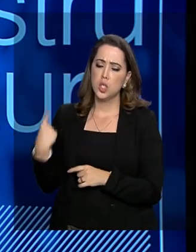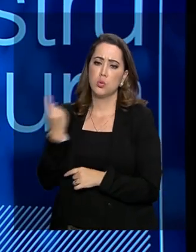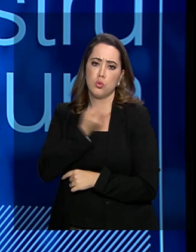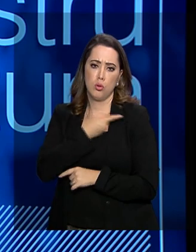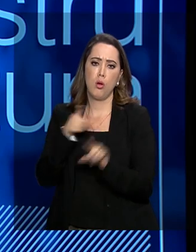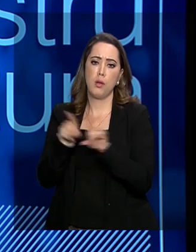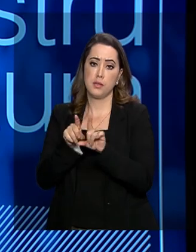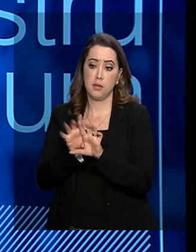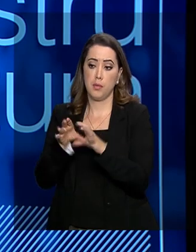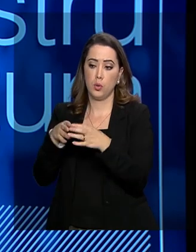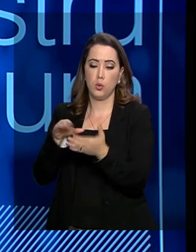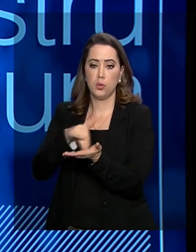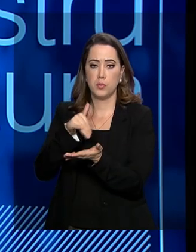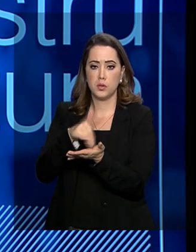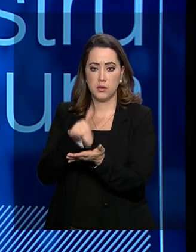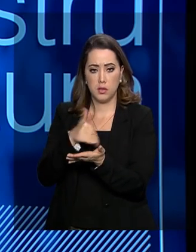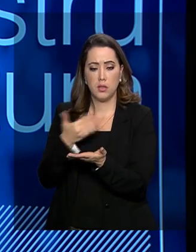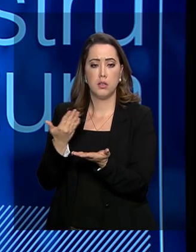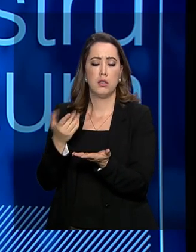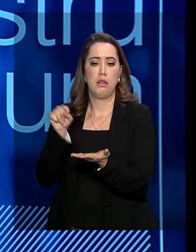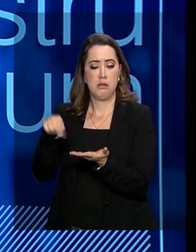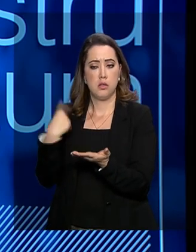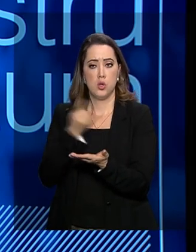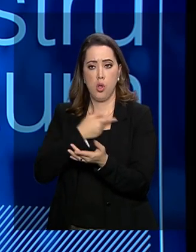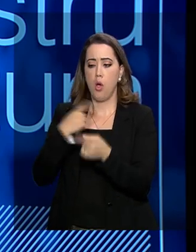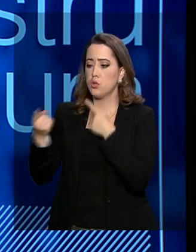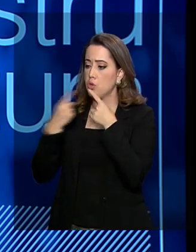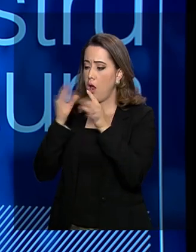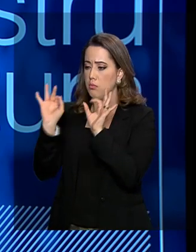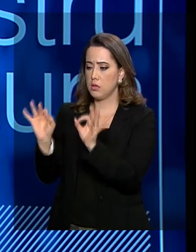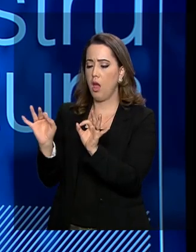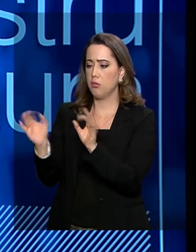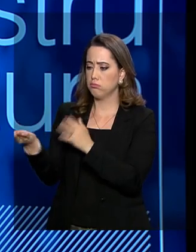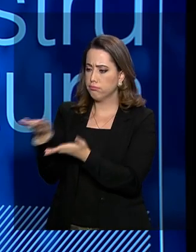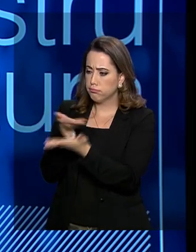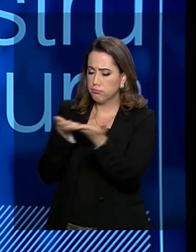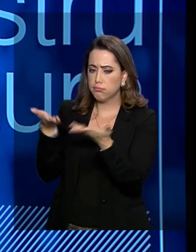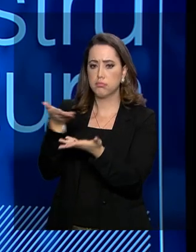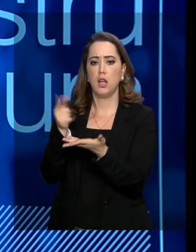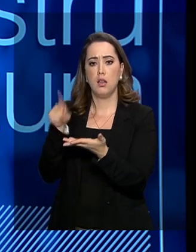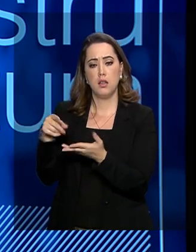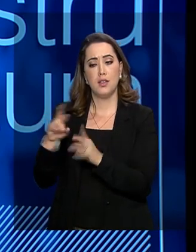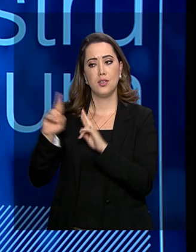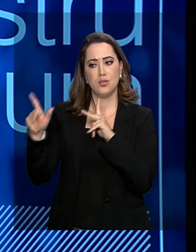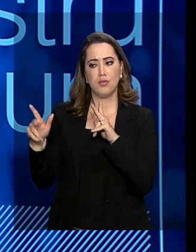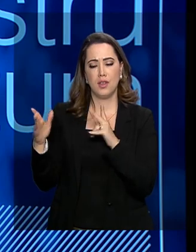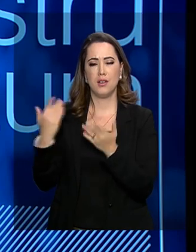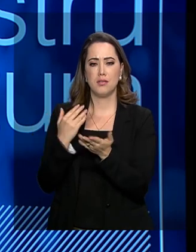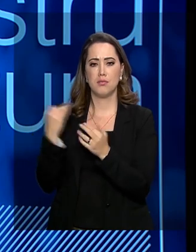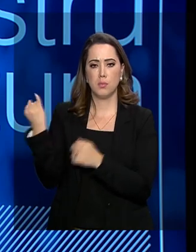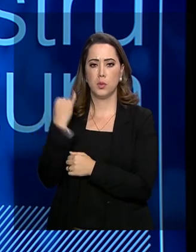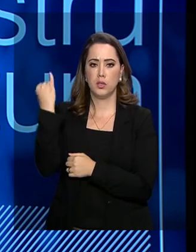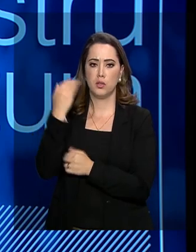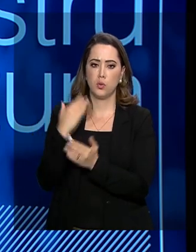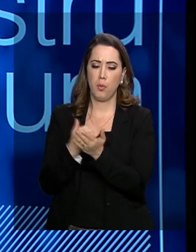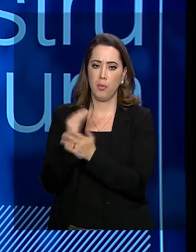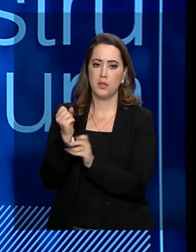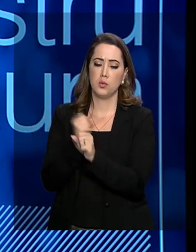Executiva. Temos um diálogo muito franco com os caminhoneiros. E essa é uma diferença importante. Desde o início do ano, nós